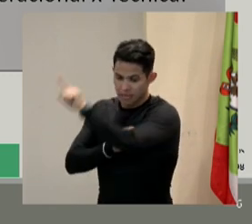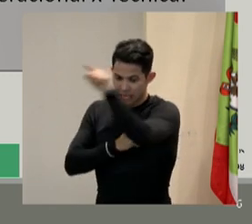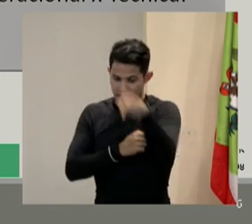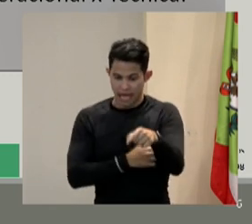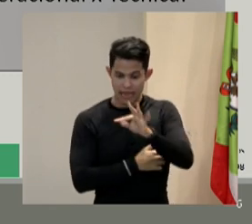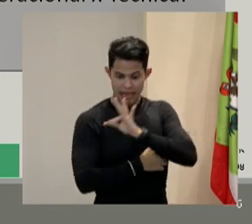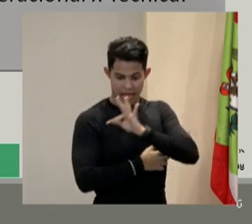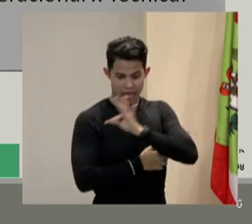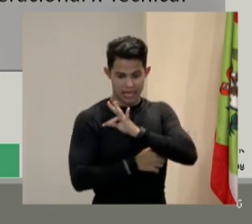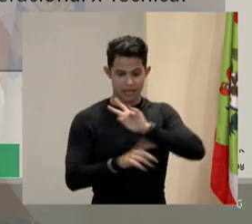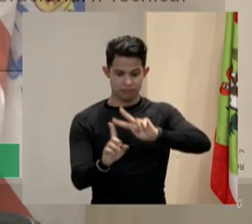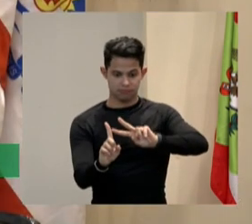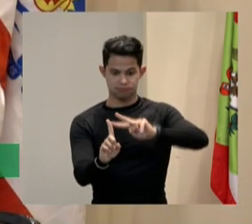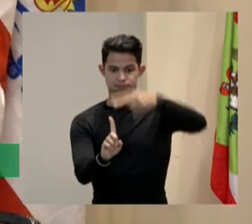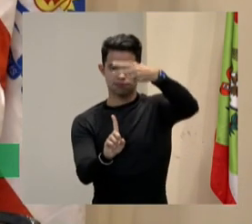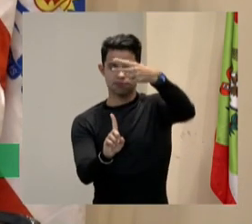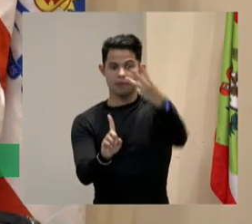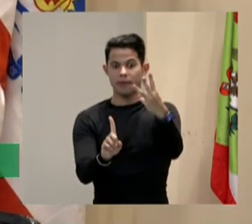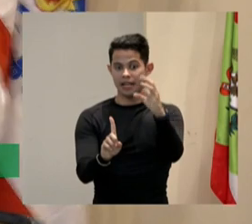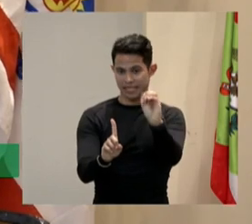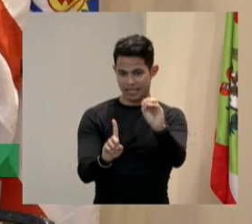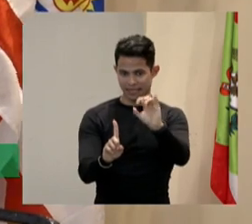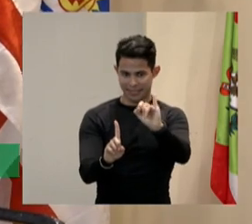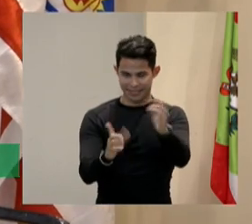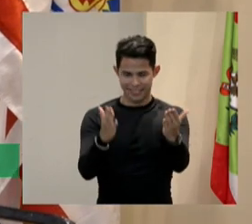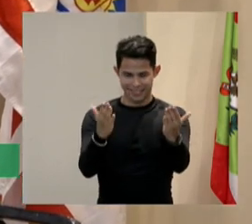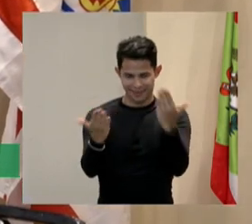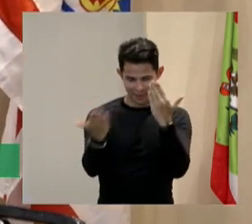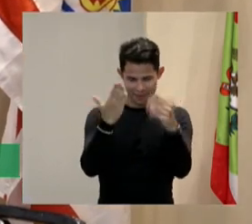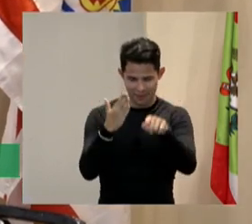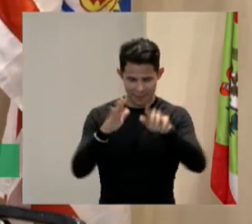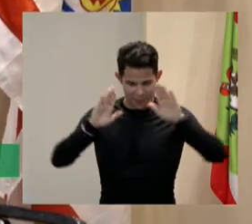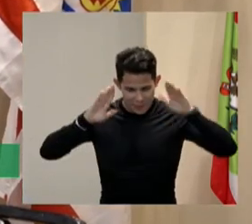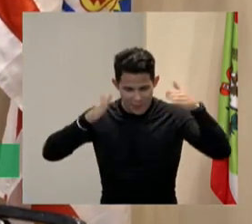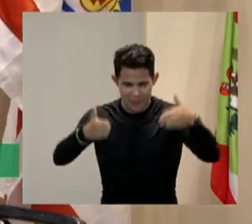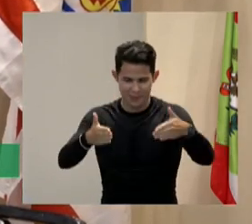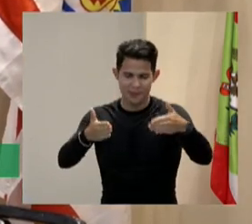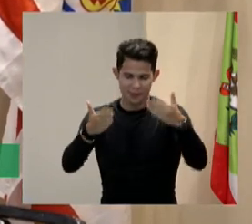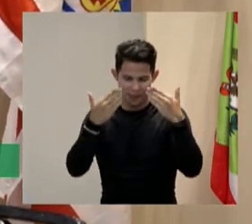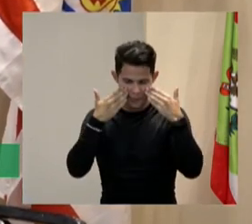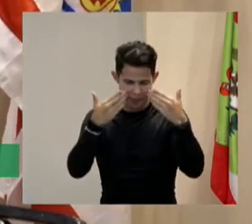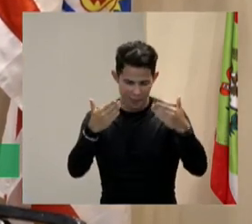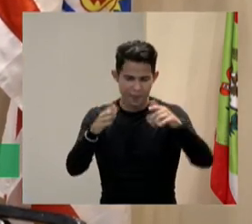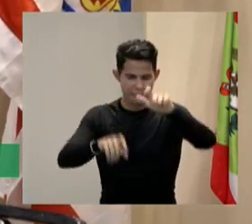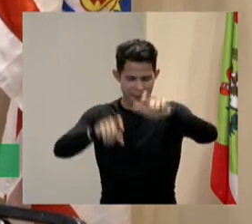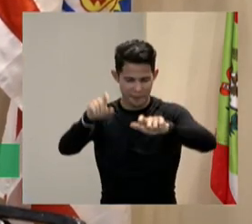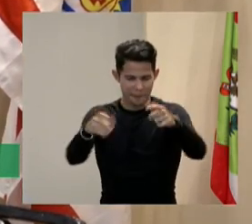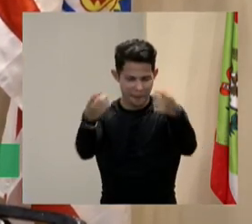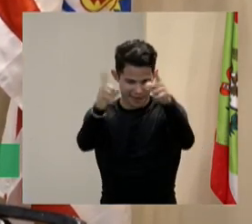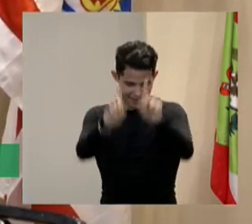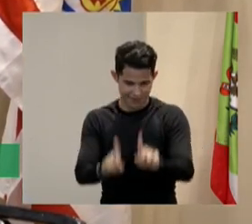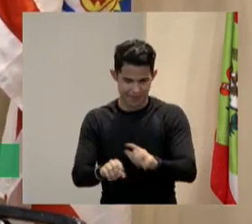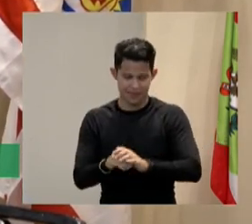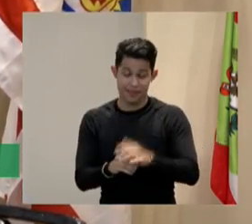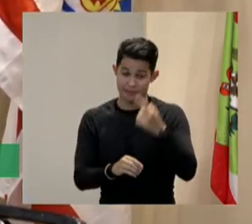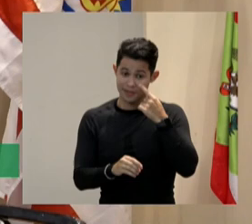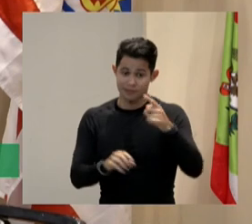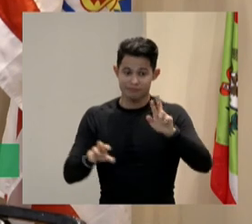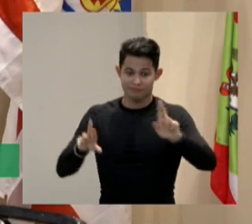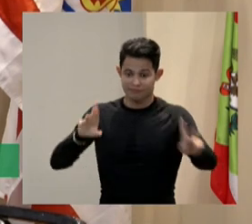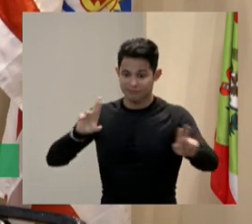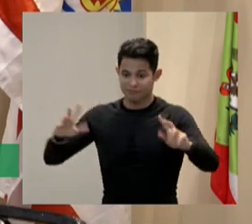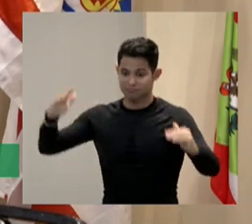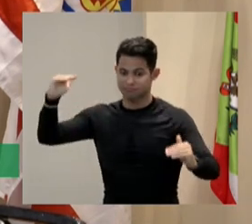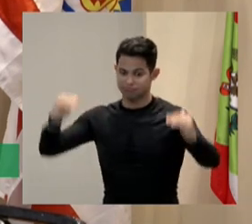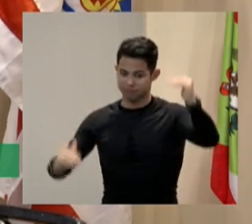quando a população é PCD. Isso chamou a nossa atenção, é muita diferença. E aí a gente tomou uma ação.